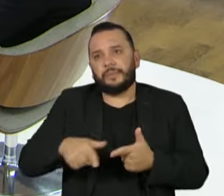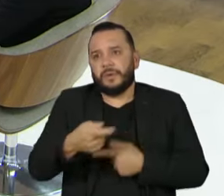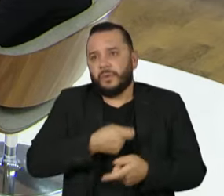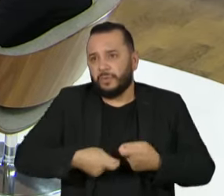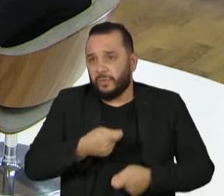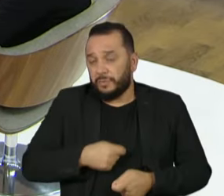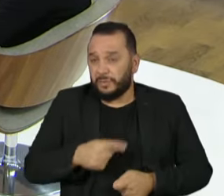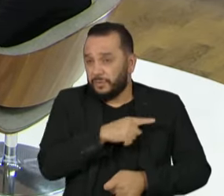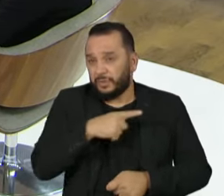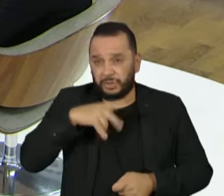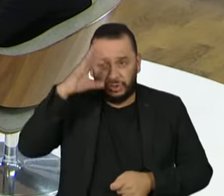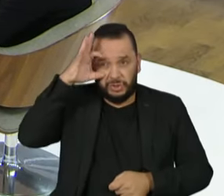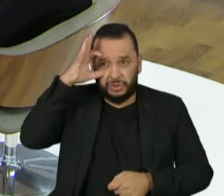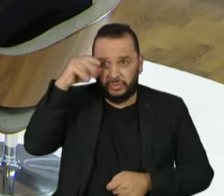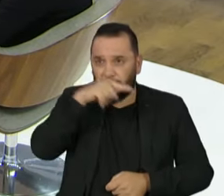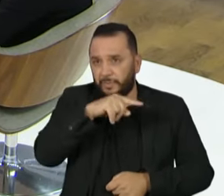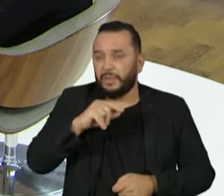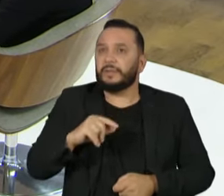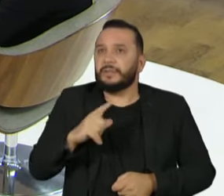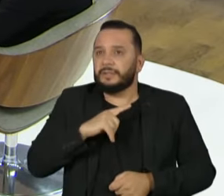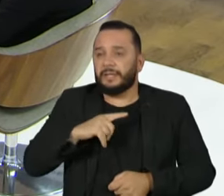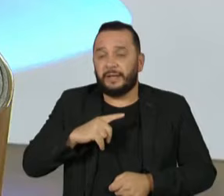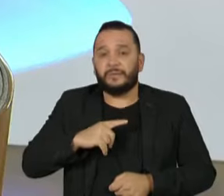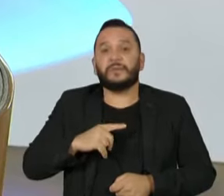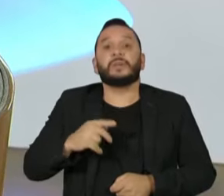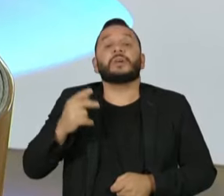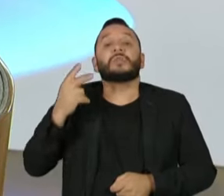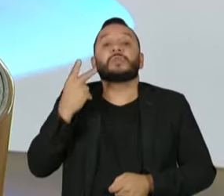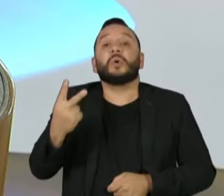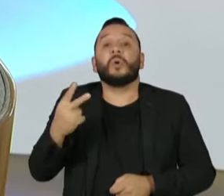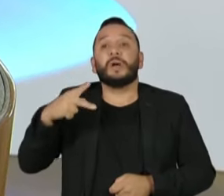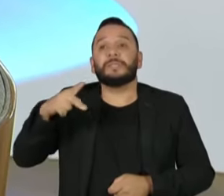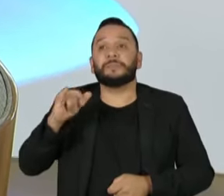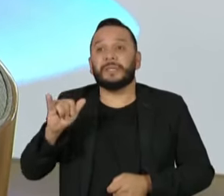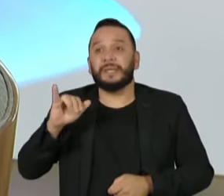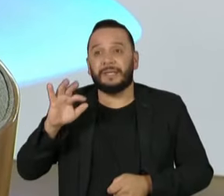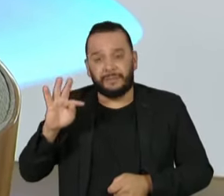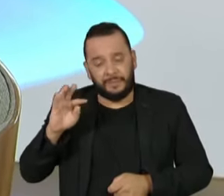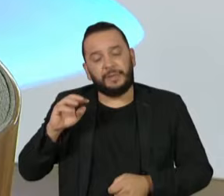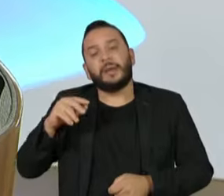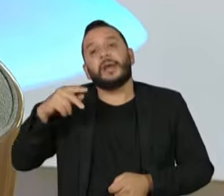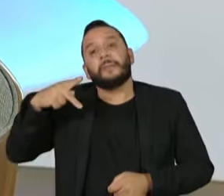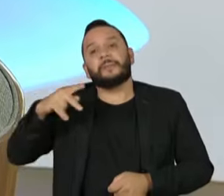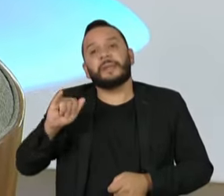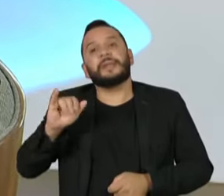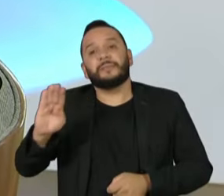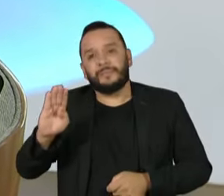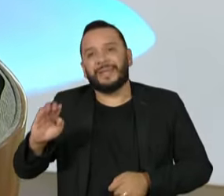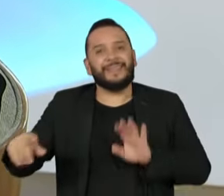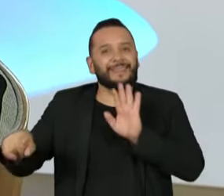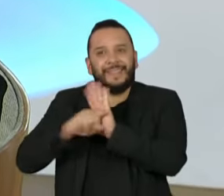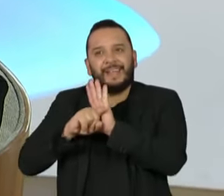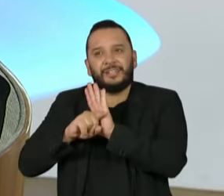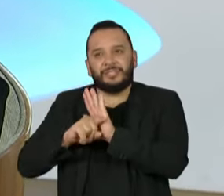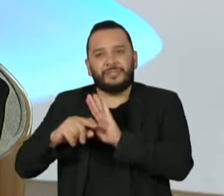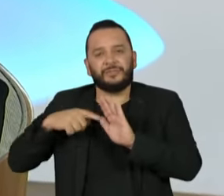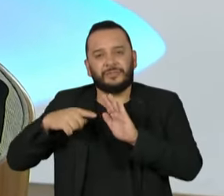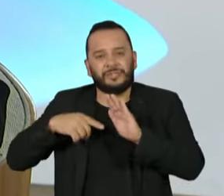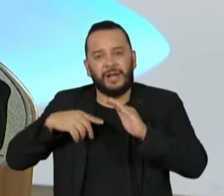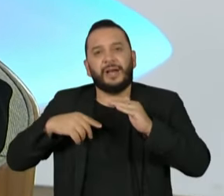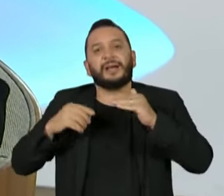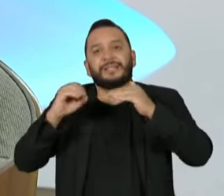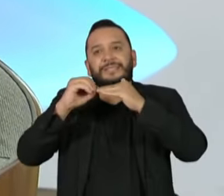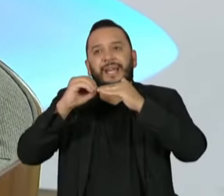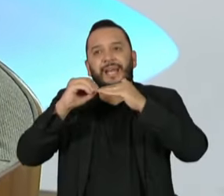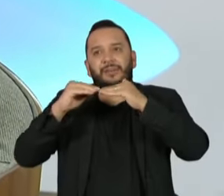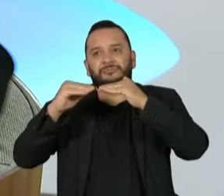que Dilma entrou para a história com os dois PIBs negativos que deram quase 8% de PIB negativo no Brasil. Ou ao invés